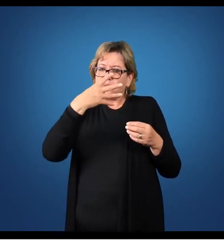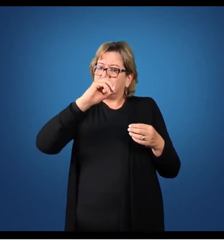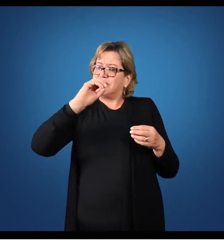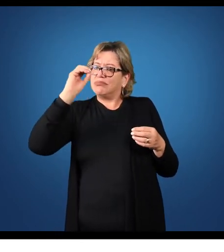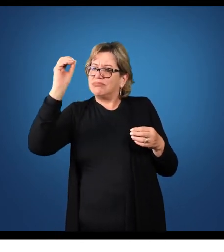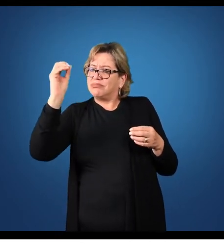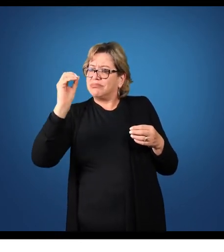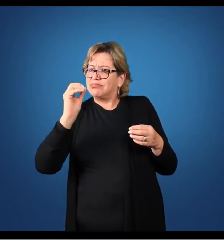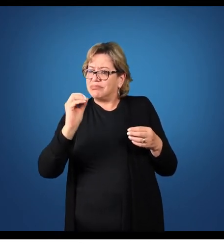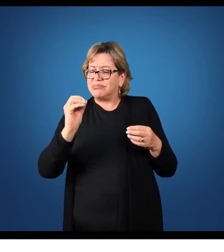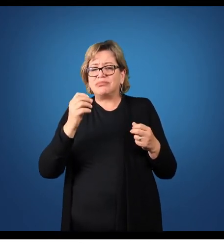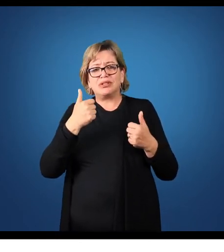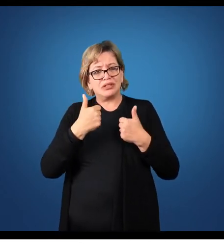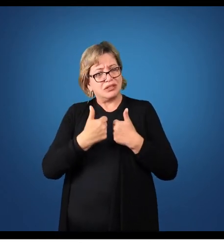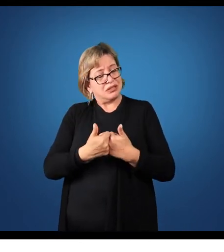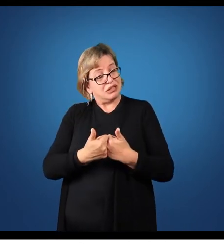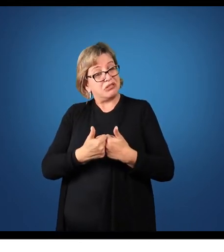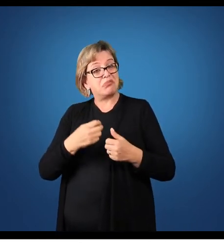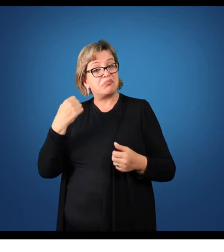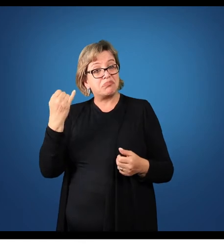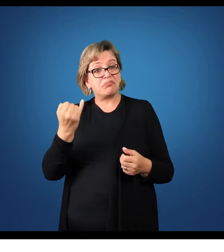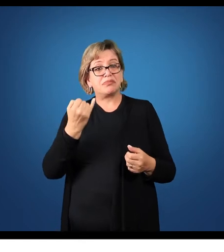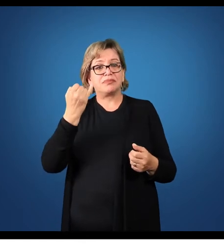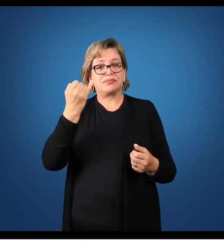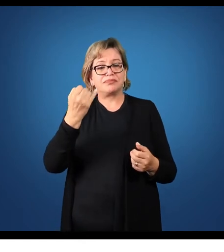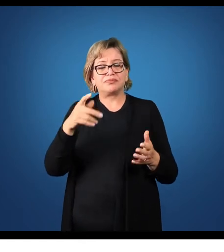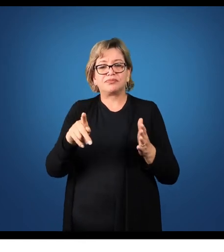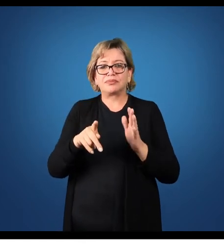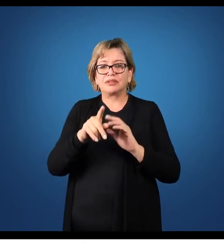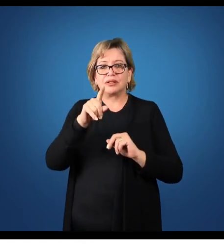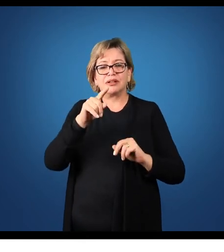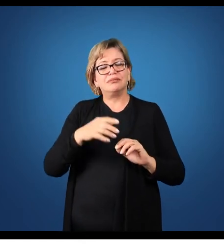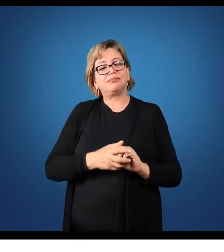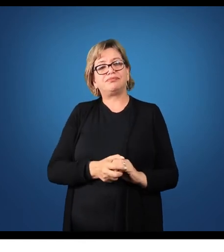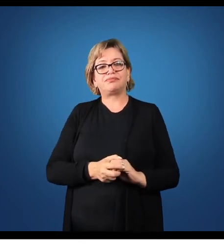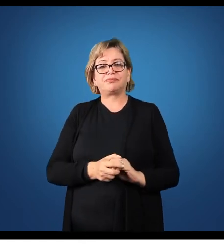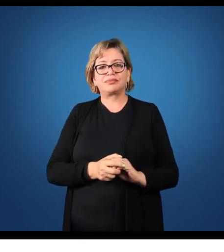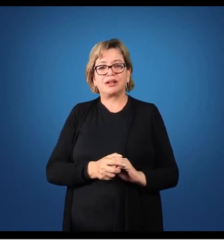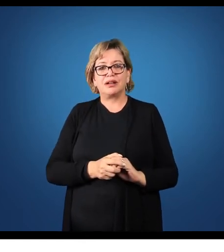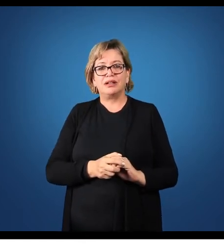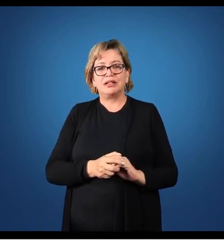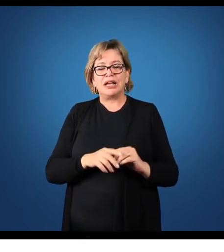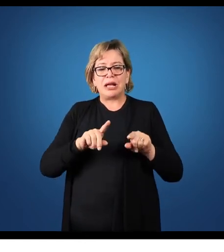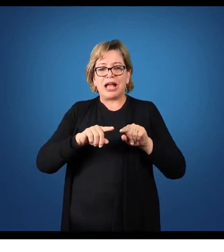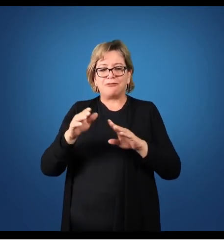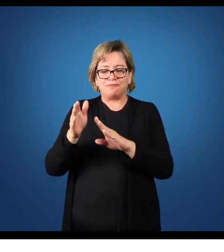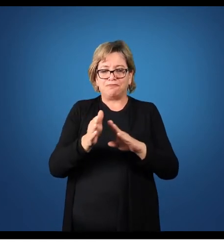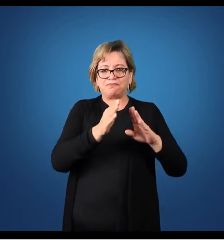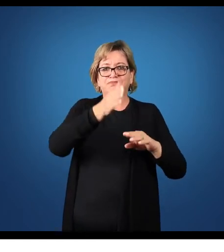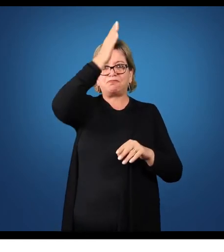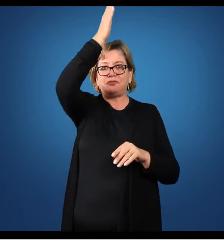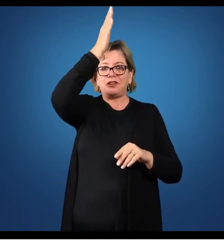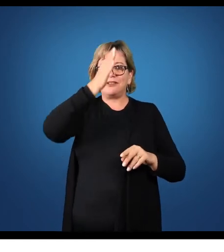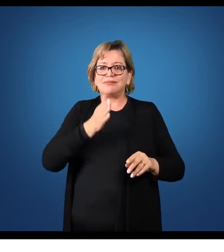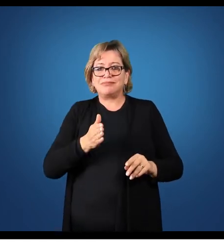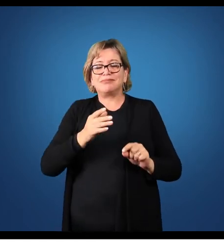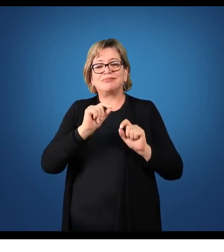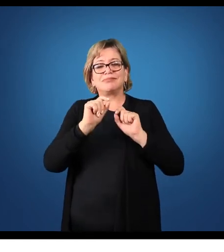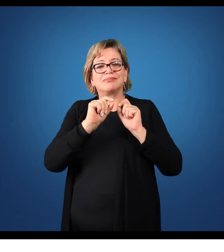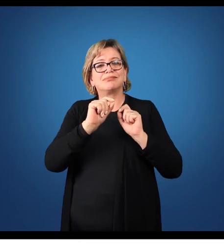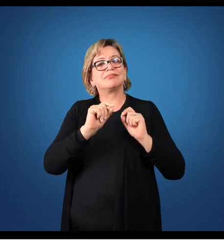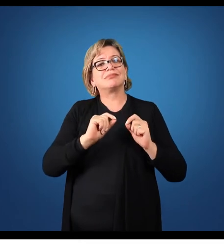incremento interessante nesta análise. Já a análise vertical seria